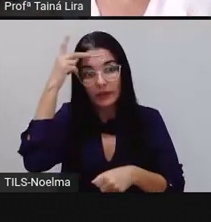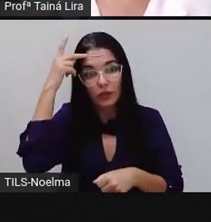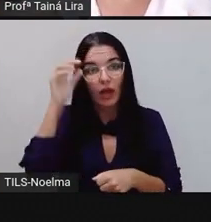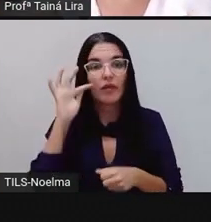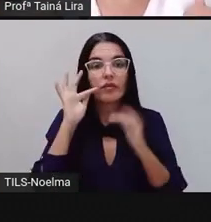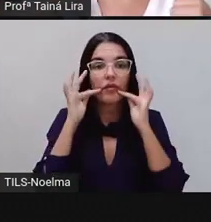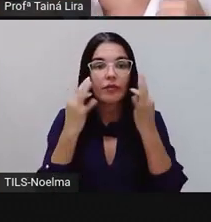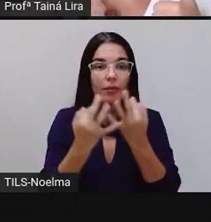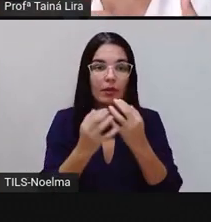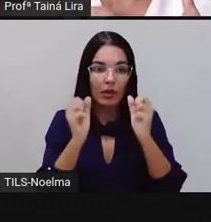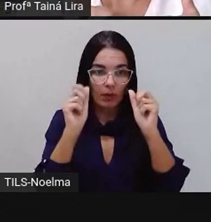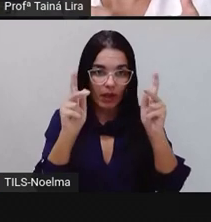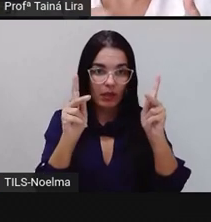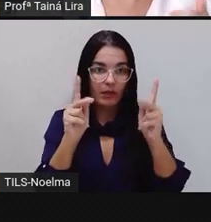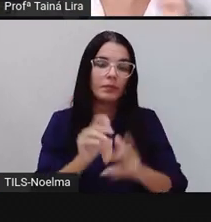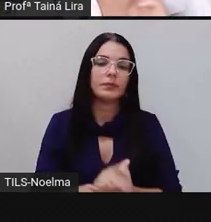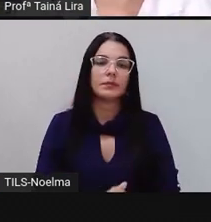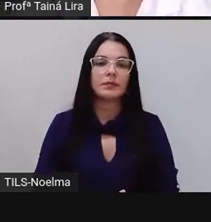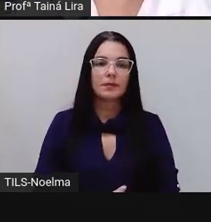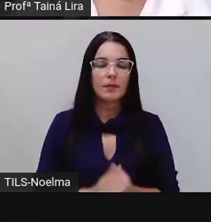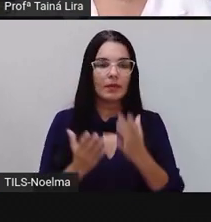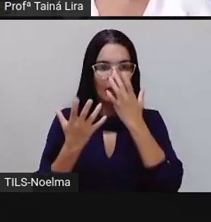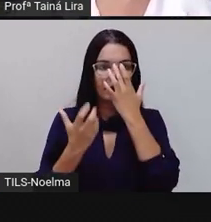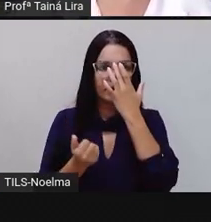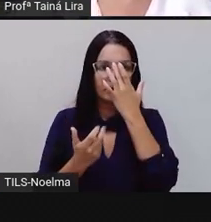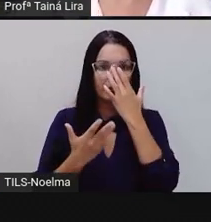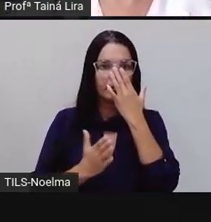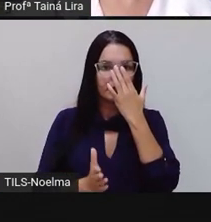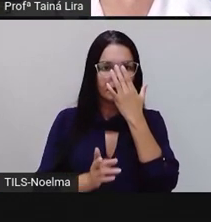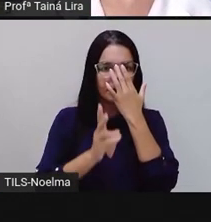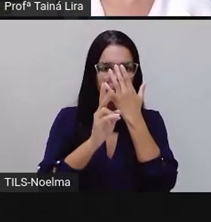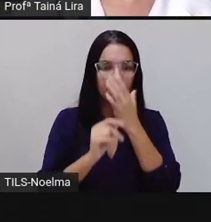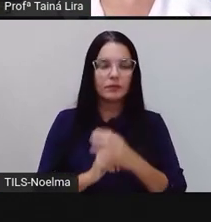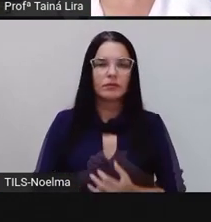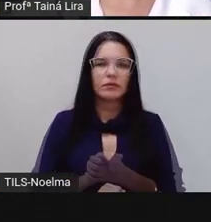fazer sozinhos, tá bom? Então vamos continuar aqui, tá?